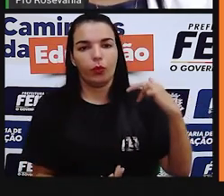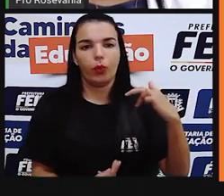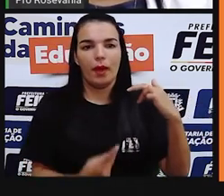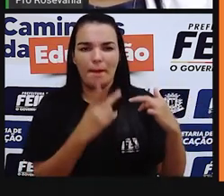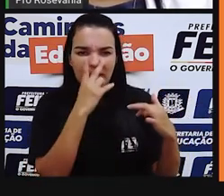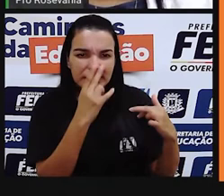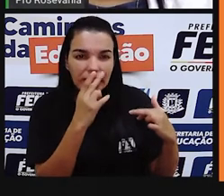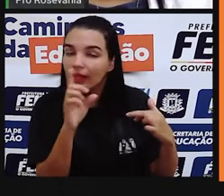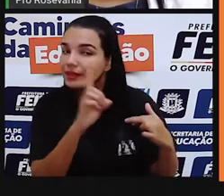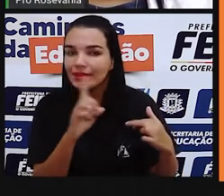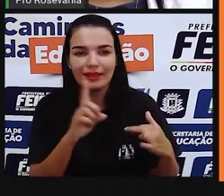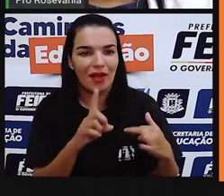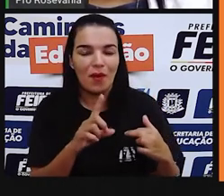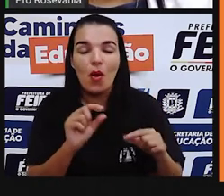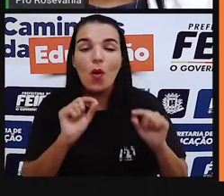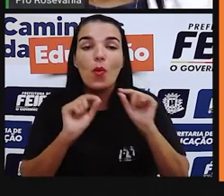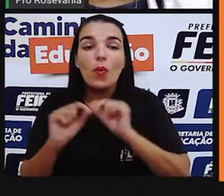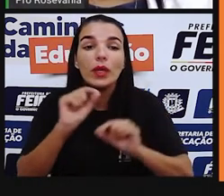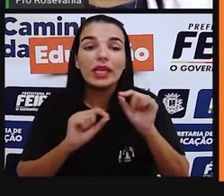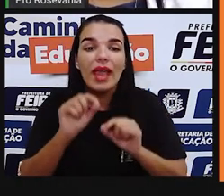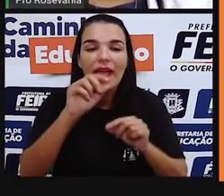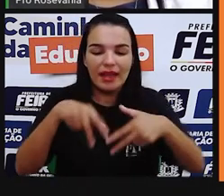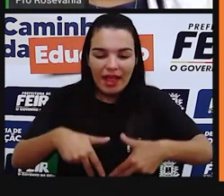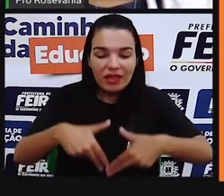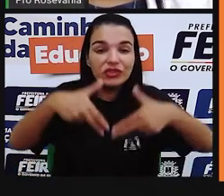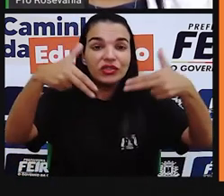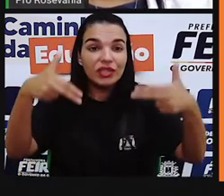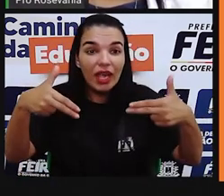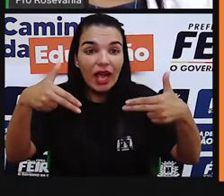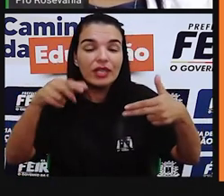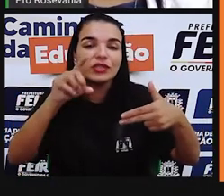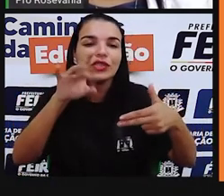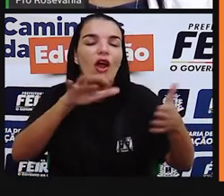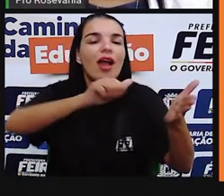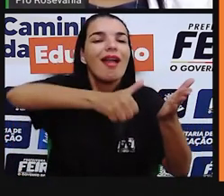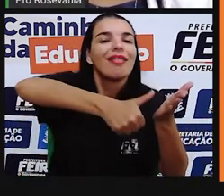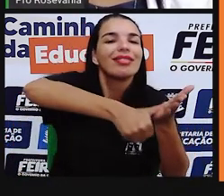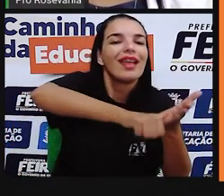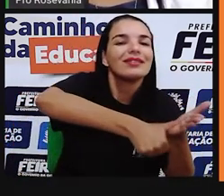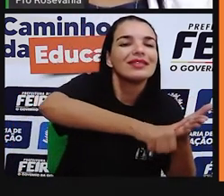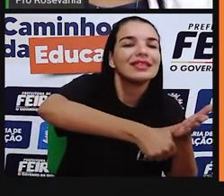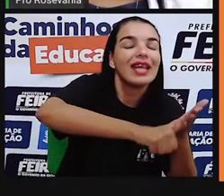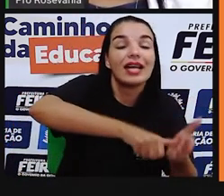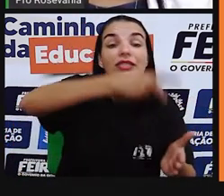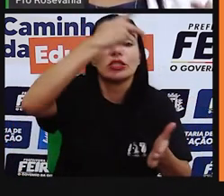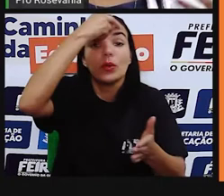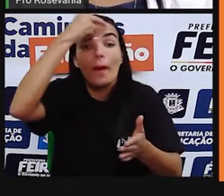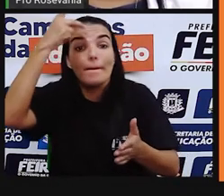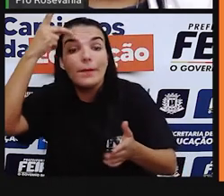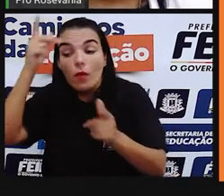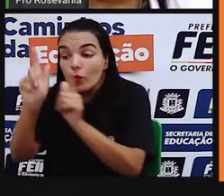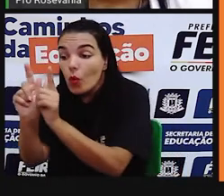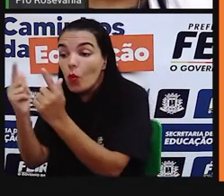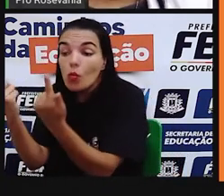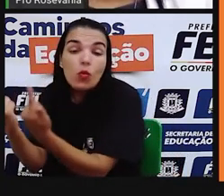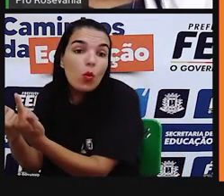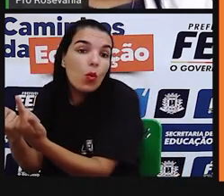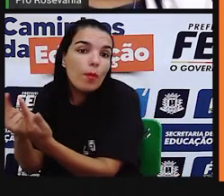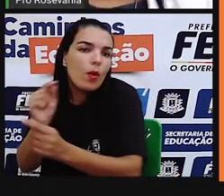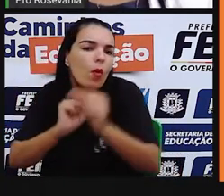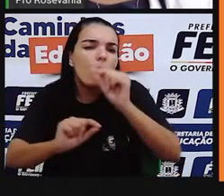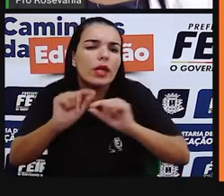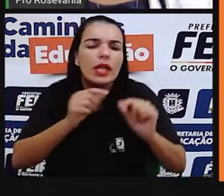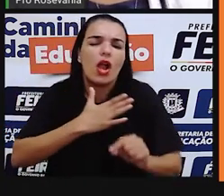é a identidade daquele povo, né? Qual é a língua que eles falam, a religião, a o processo, a